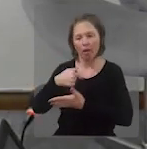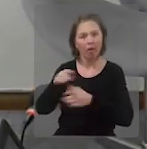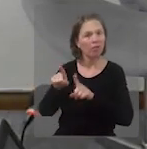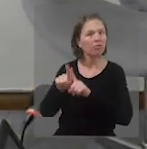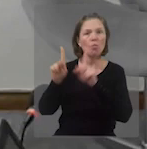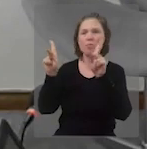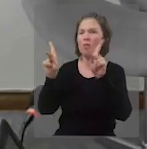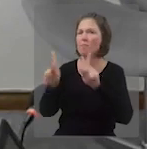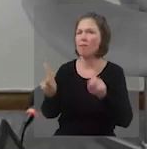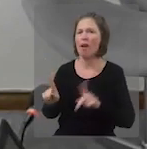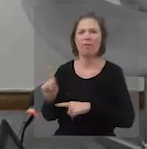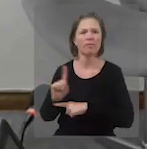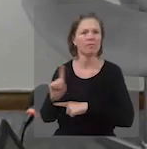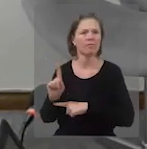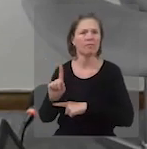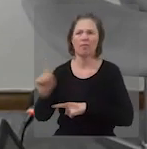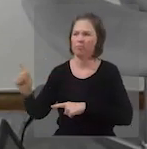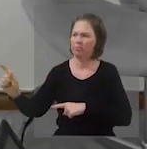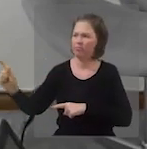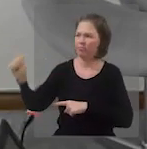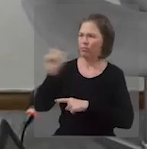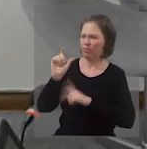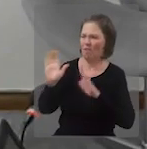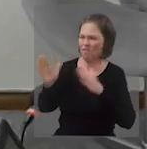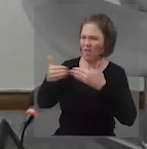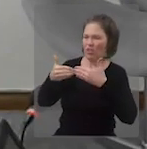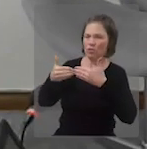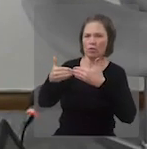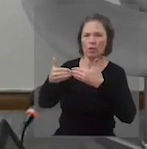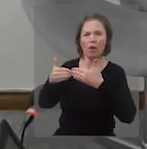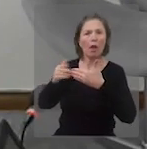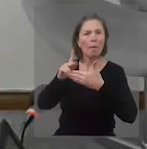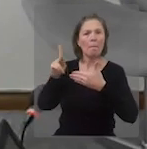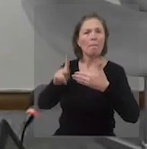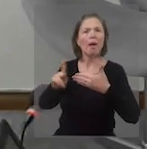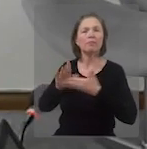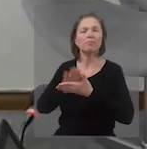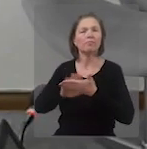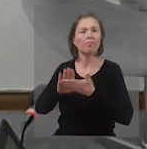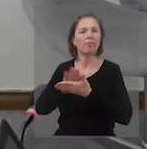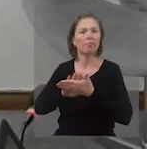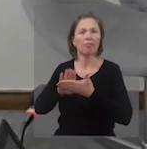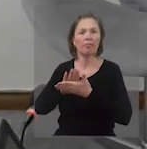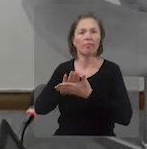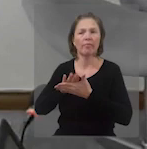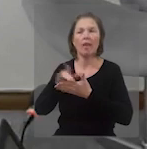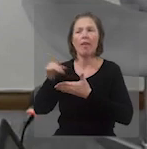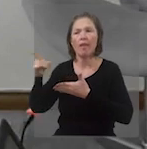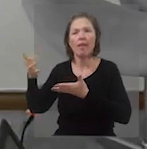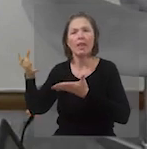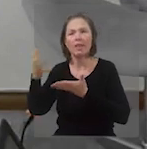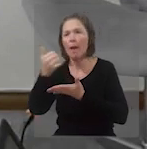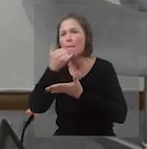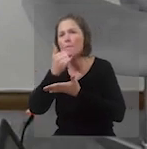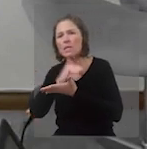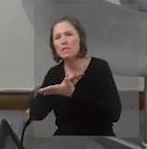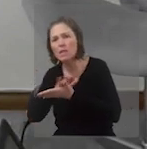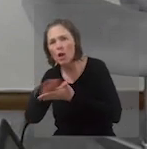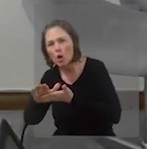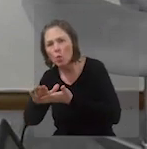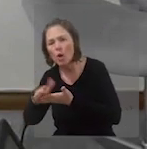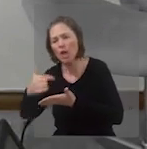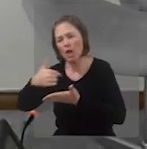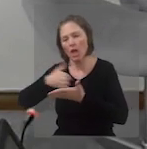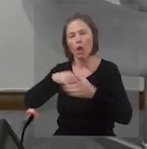acontece? Essa pessoa não tem paz também. Aquele que foi ofendido e vai dizer para o outro que está lá esperando uma palavra de perdão,